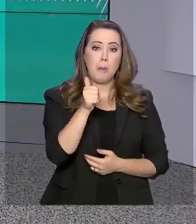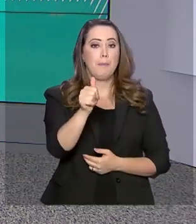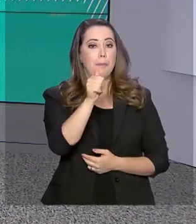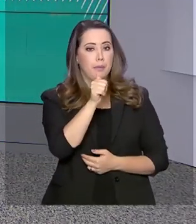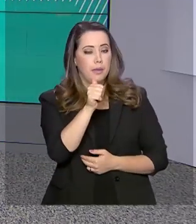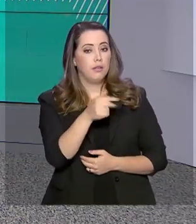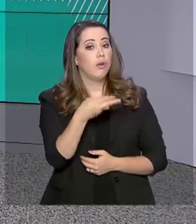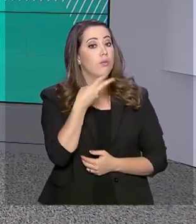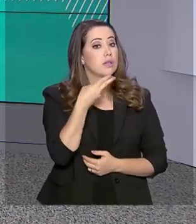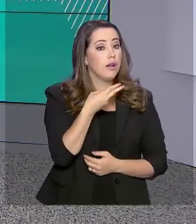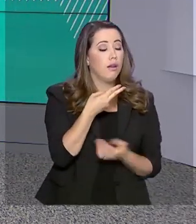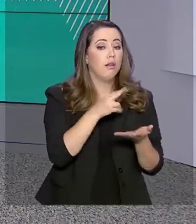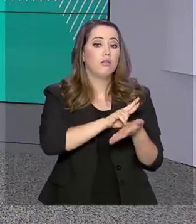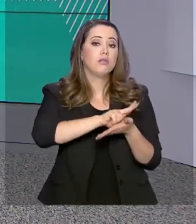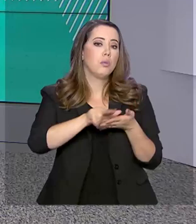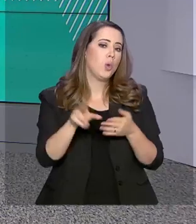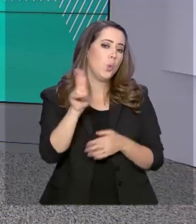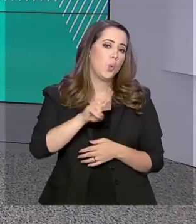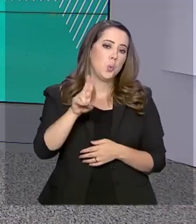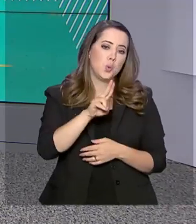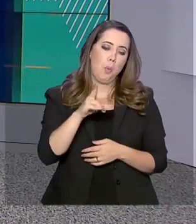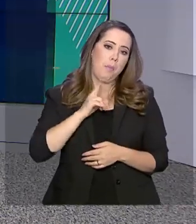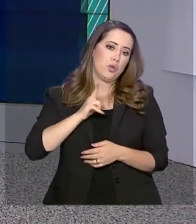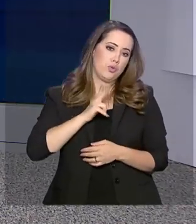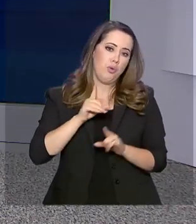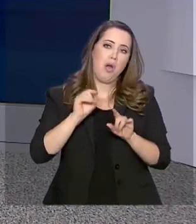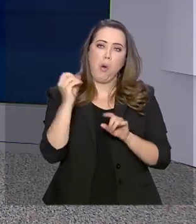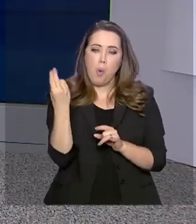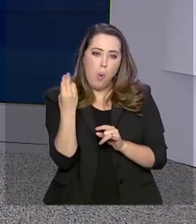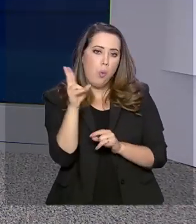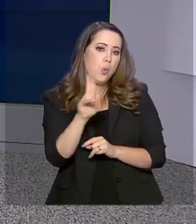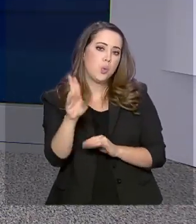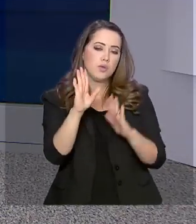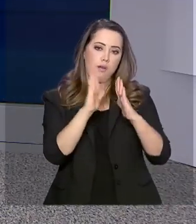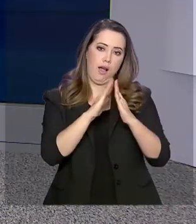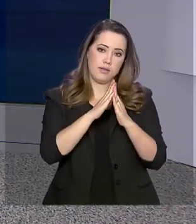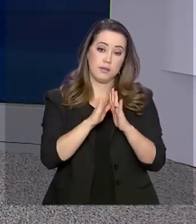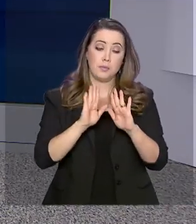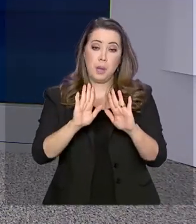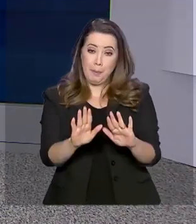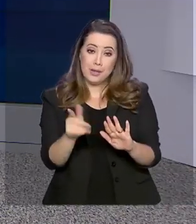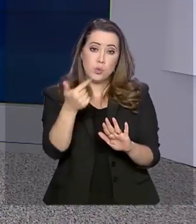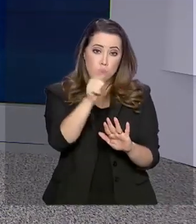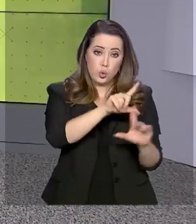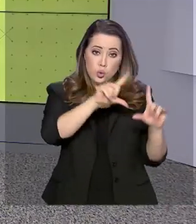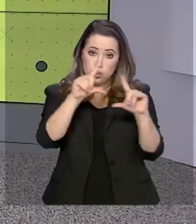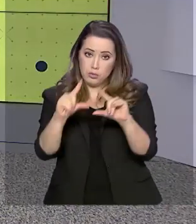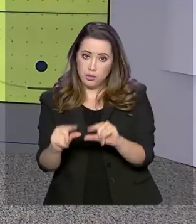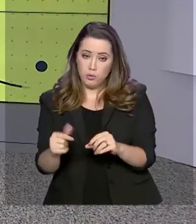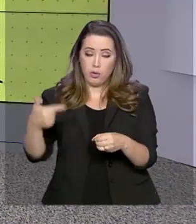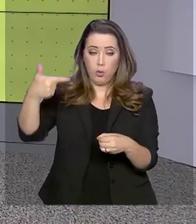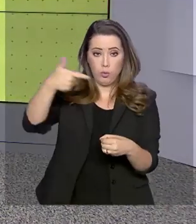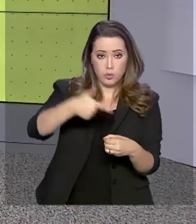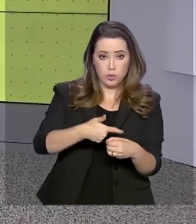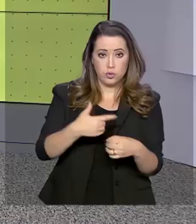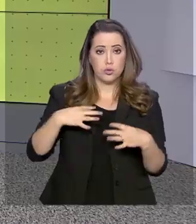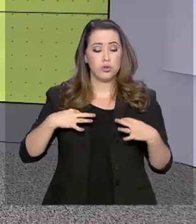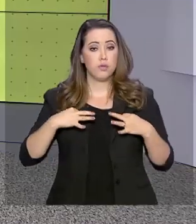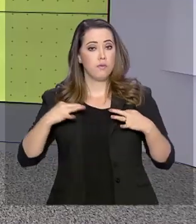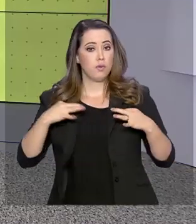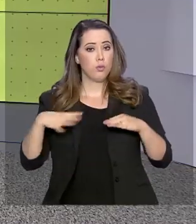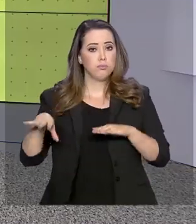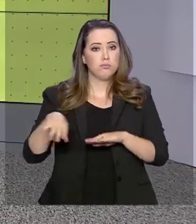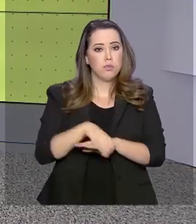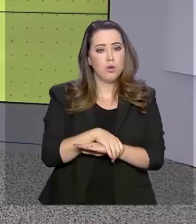bebidas, fumo e artigos de uso pessoal e doméstico. Já os que tiveram queda foram os combustíveis, vestuário, calçados,